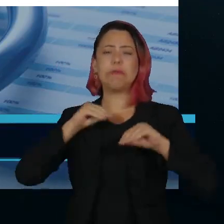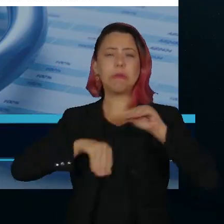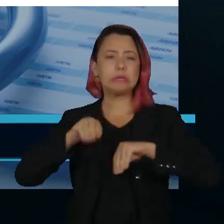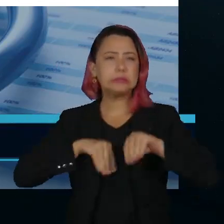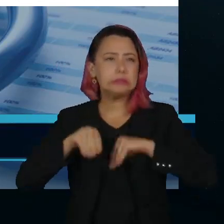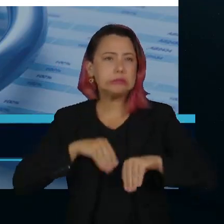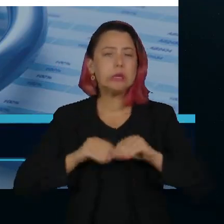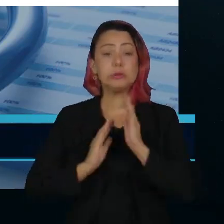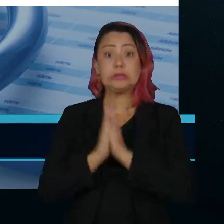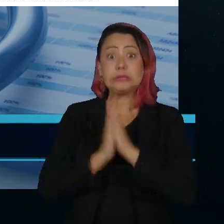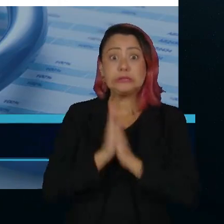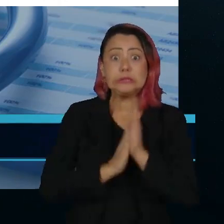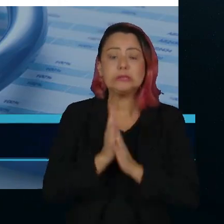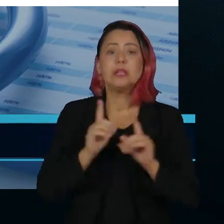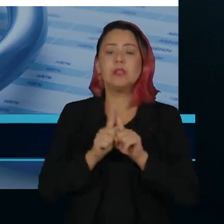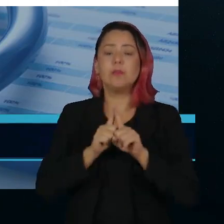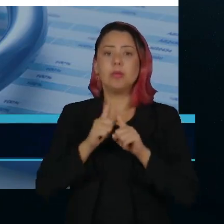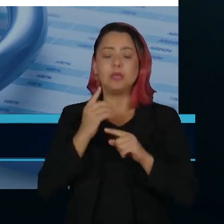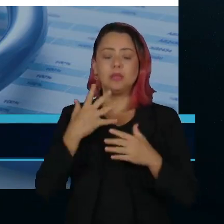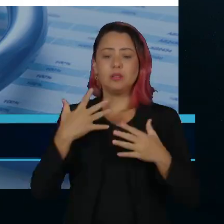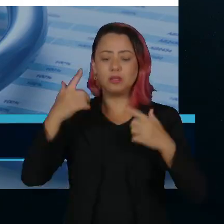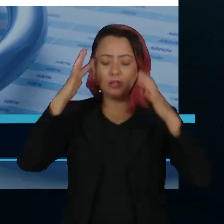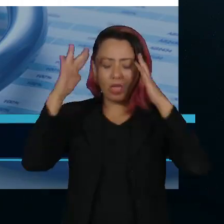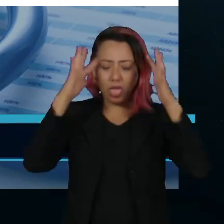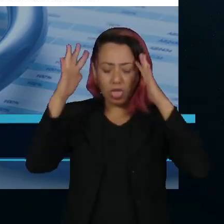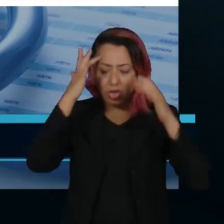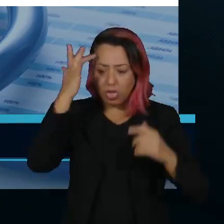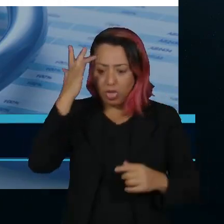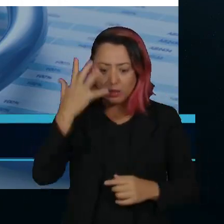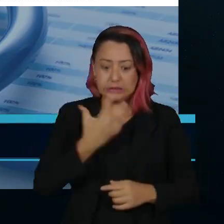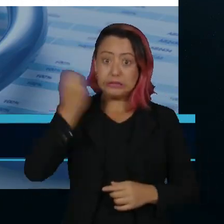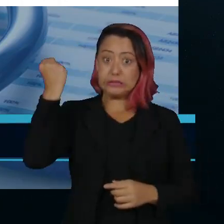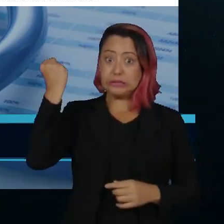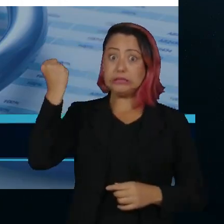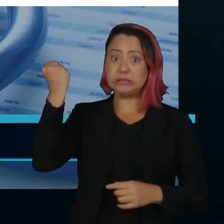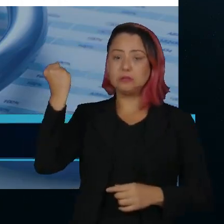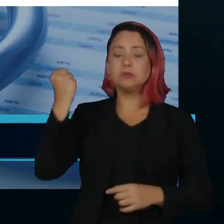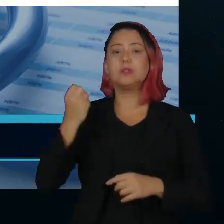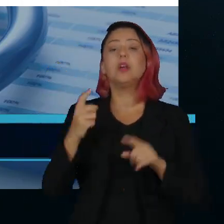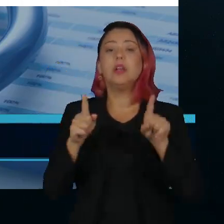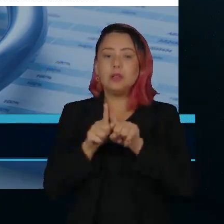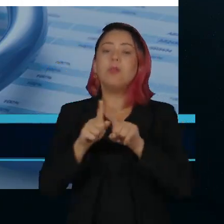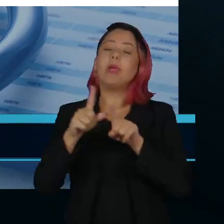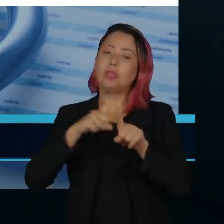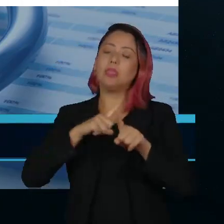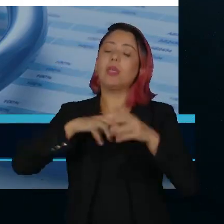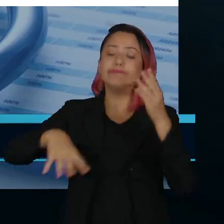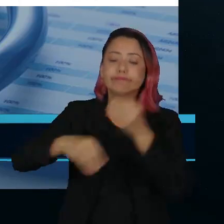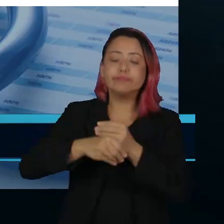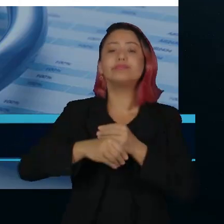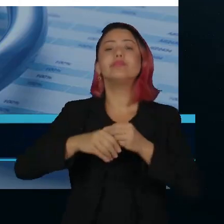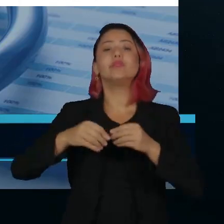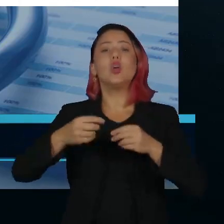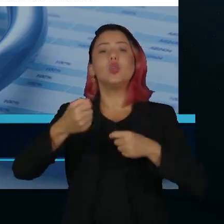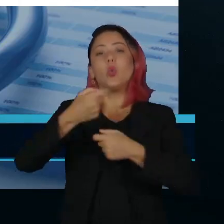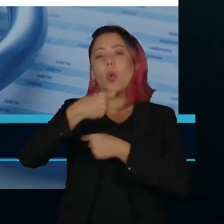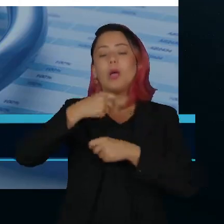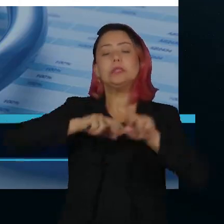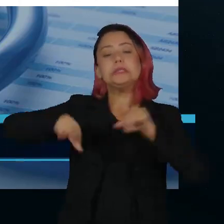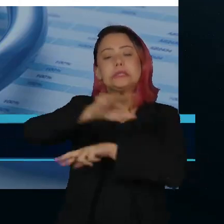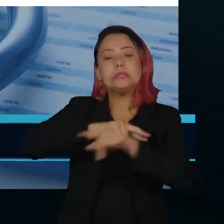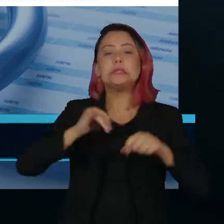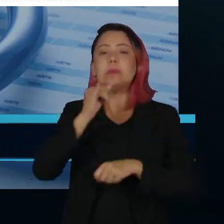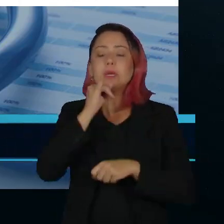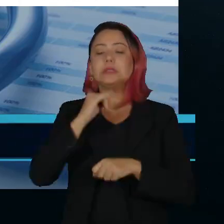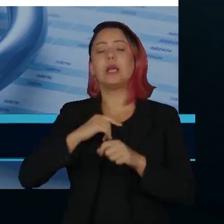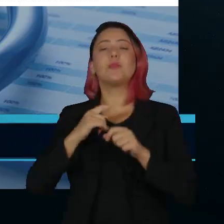que podem ser decorrentes do estresse psicológico vivido no trabalho. Ainda foi adicionado o uso de sedativos, canabinoides, cocaína, além